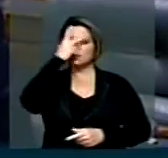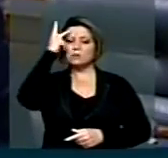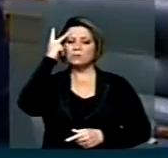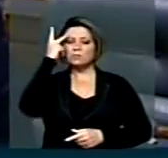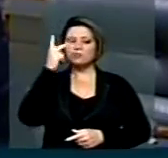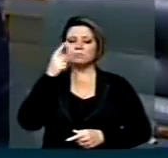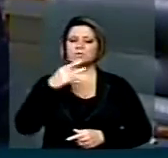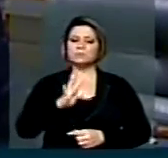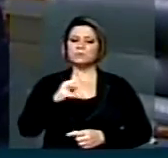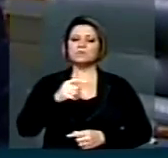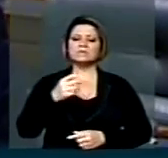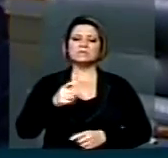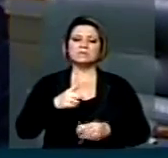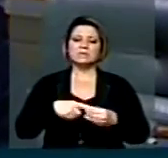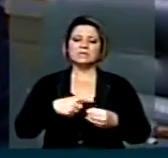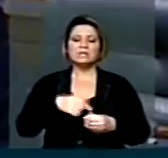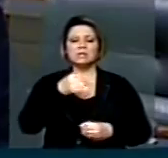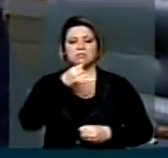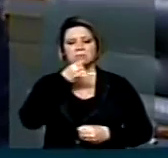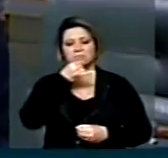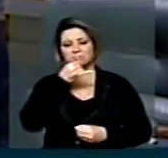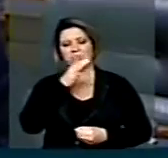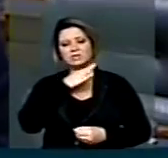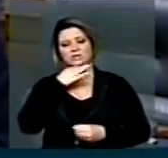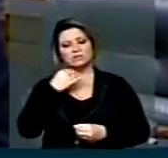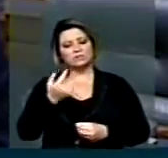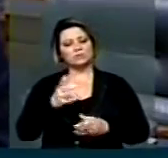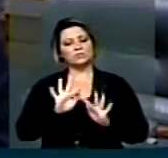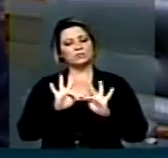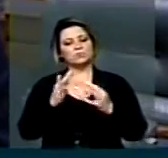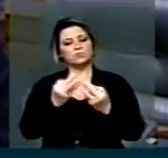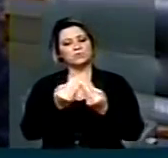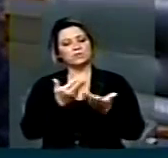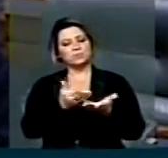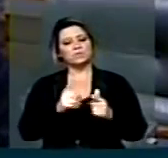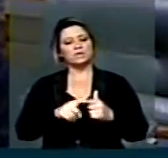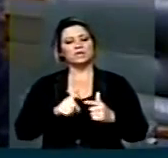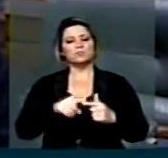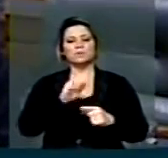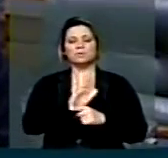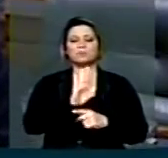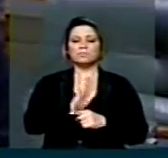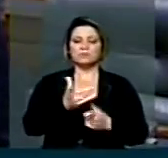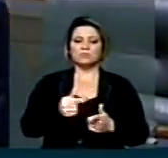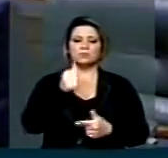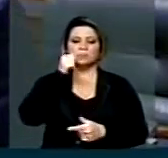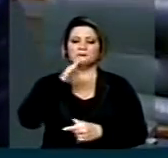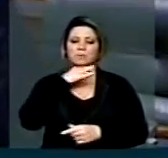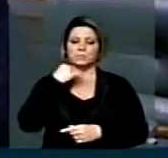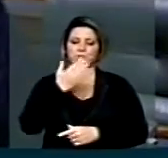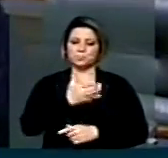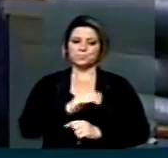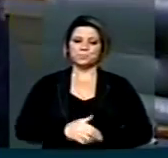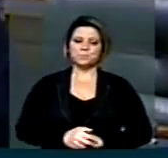e me solidarizar com todos os familiares pela sua prematura partida. Muito obrigado.